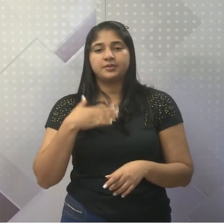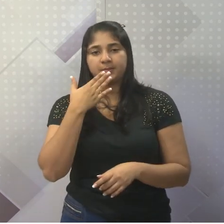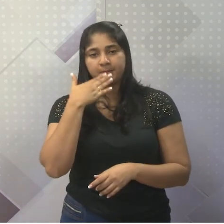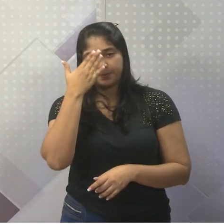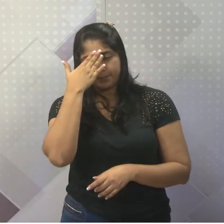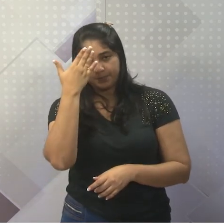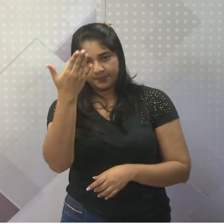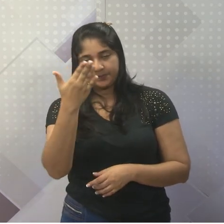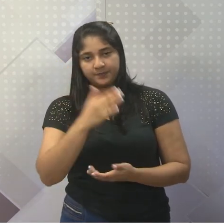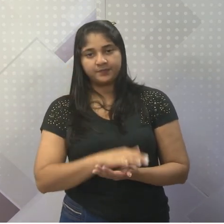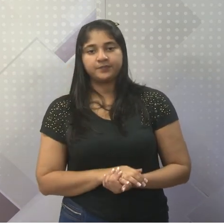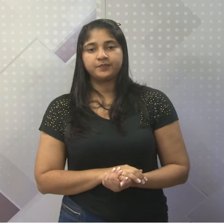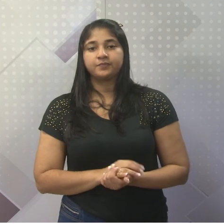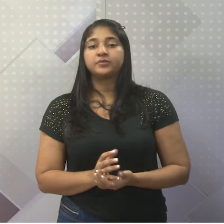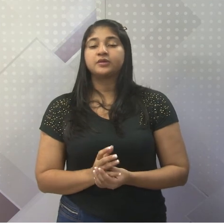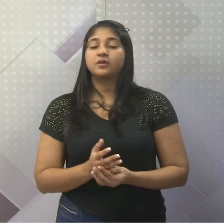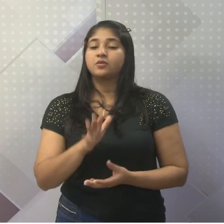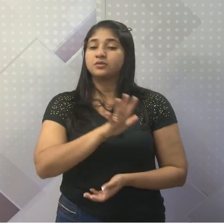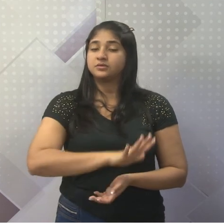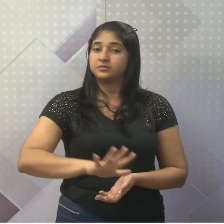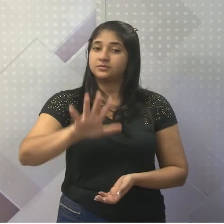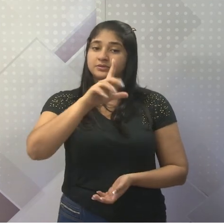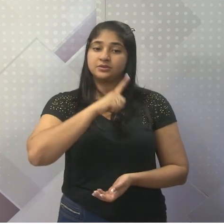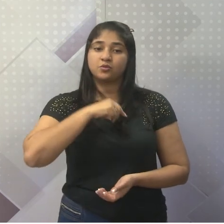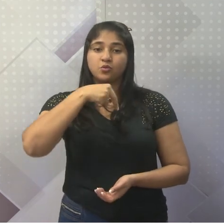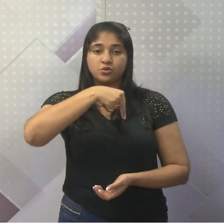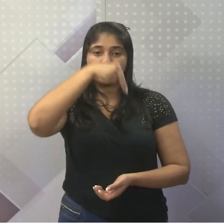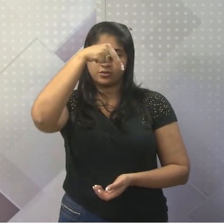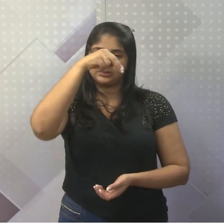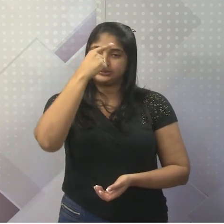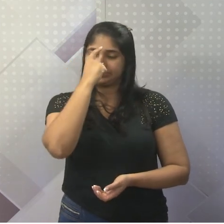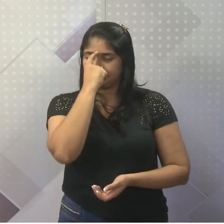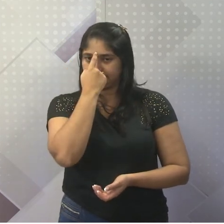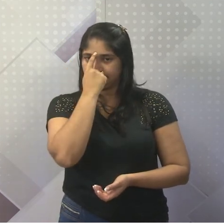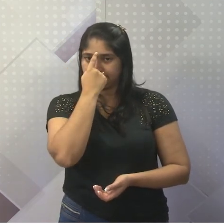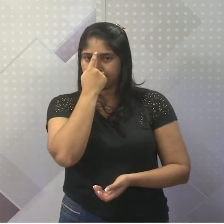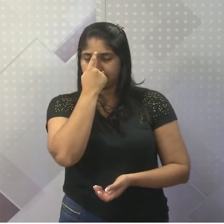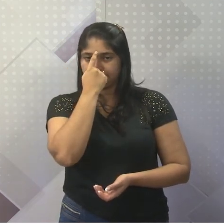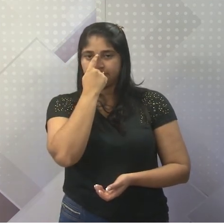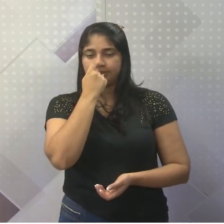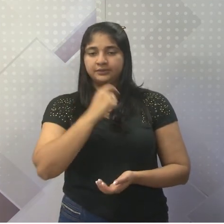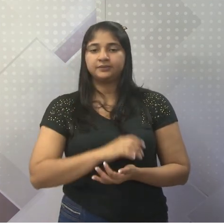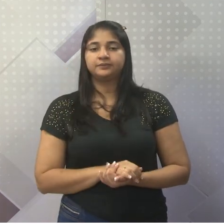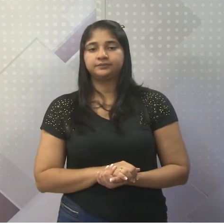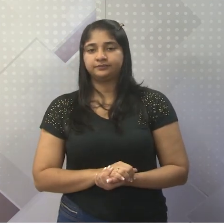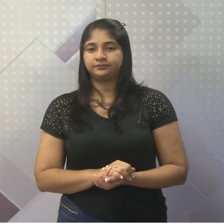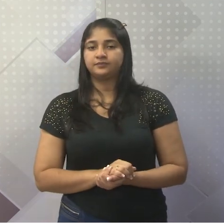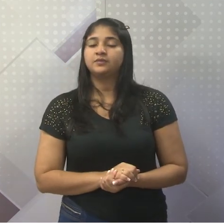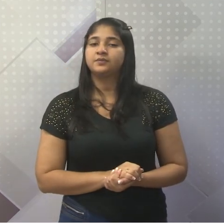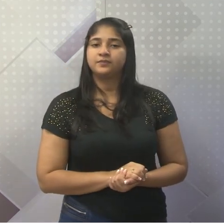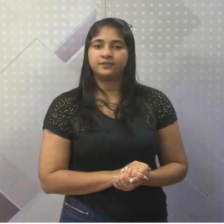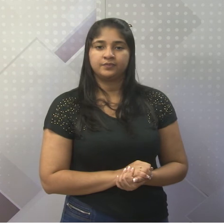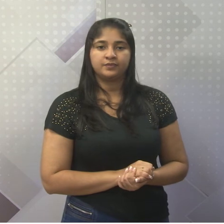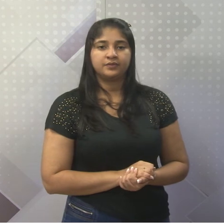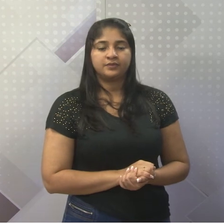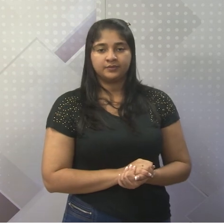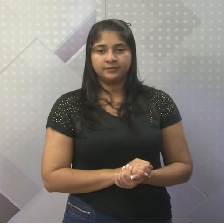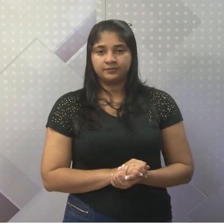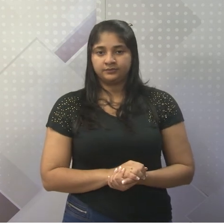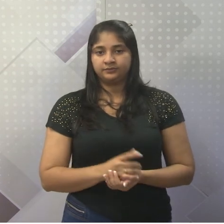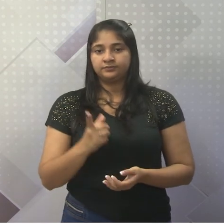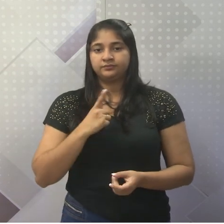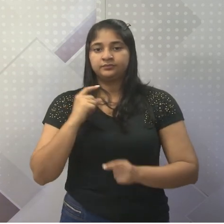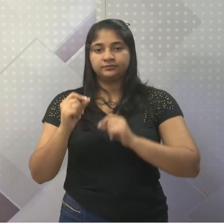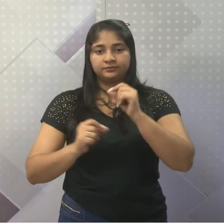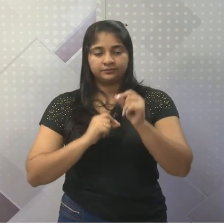E essa região da Caximira é a região situada ao norte da Índia, a qual ultrapassa